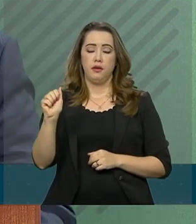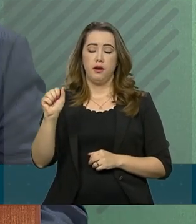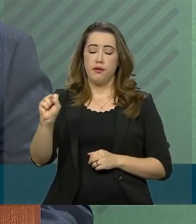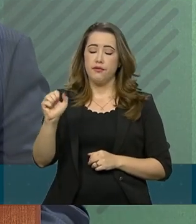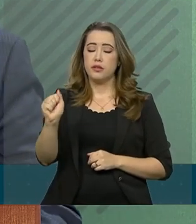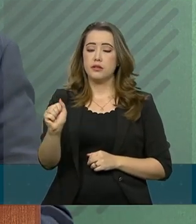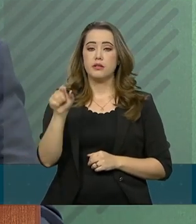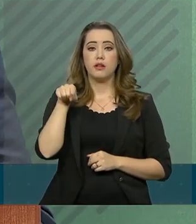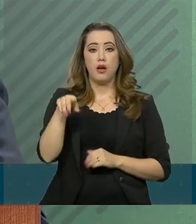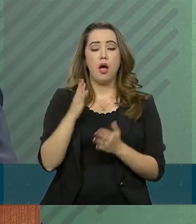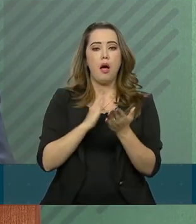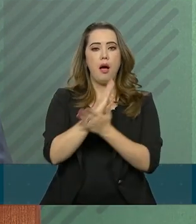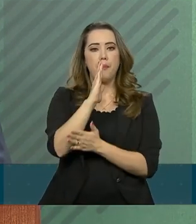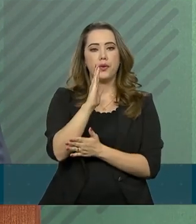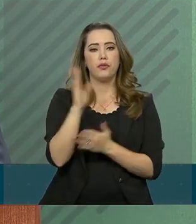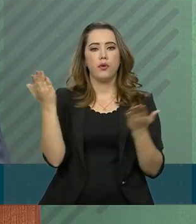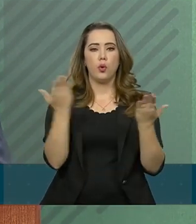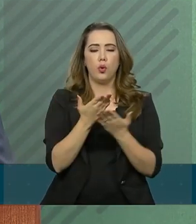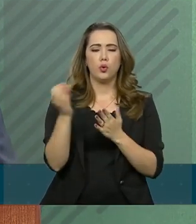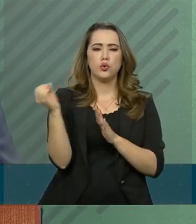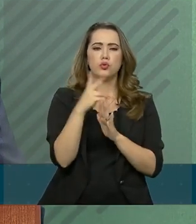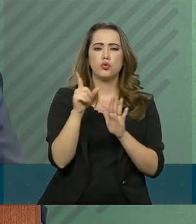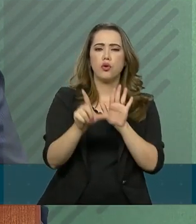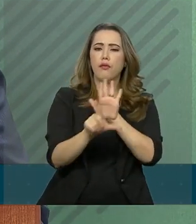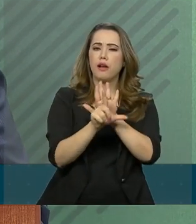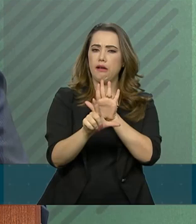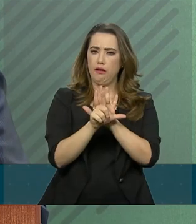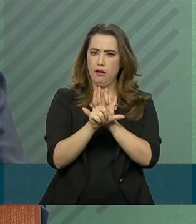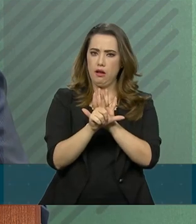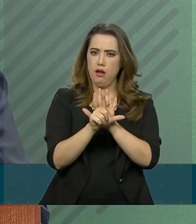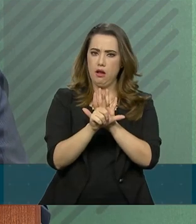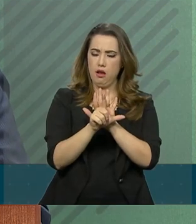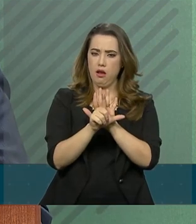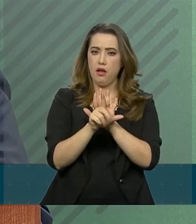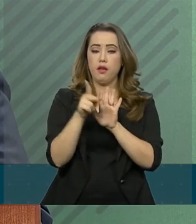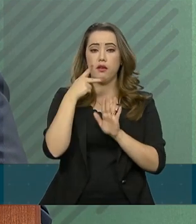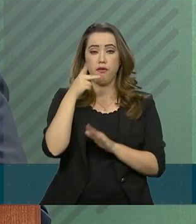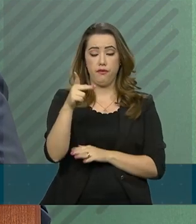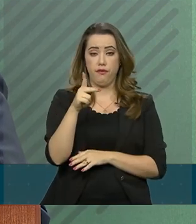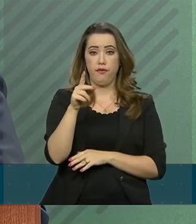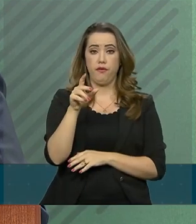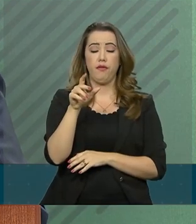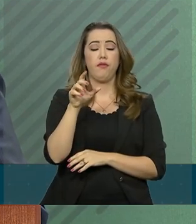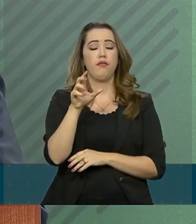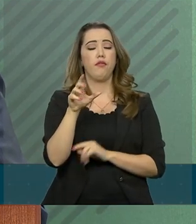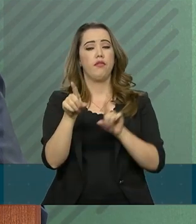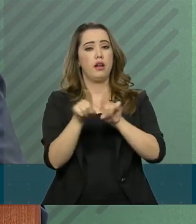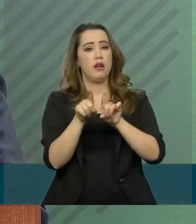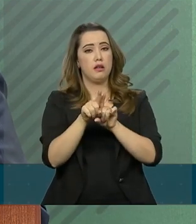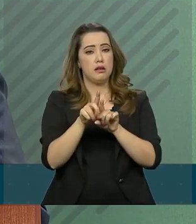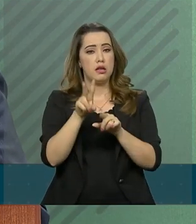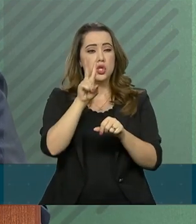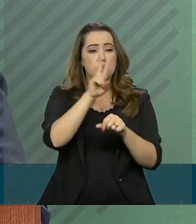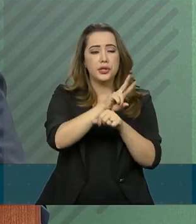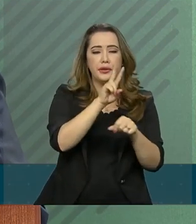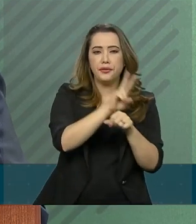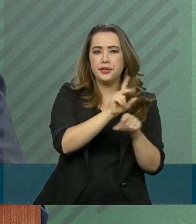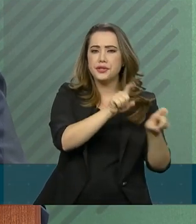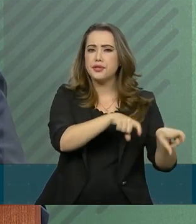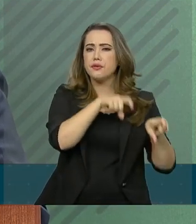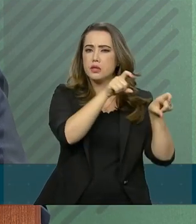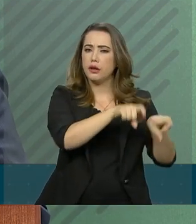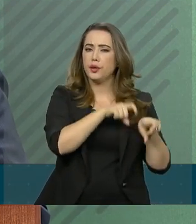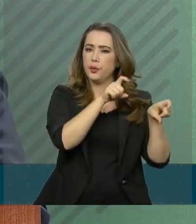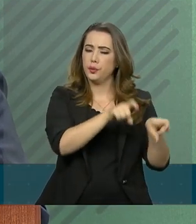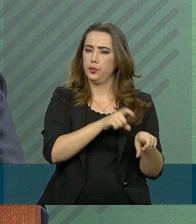marco regulatório para defensivos agrícolas. A norma atualiza e torna mais claros os